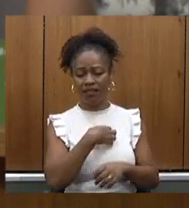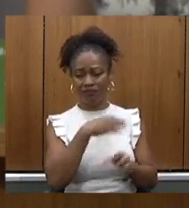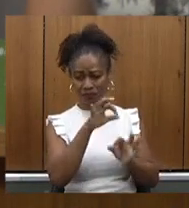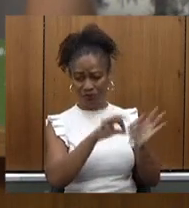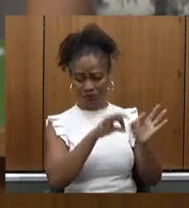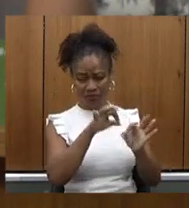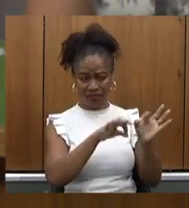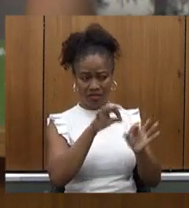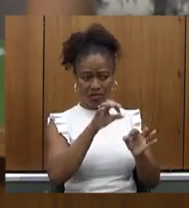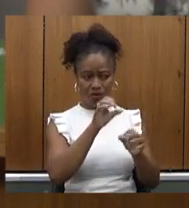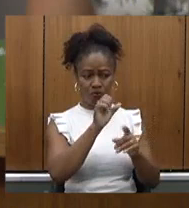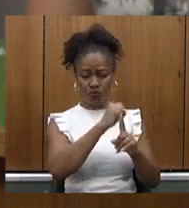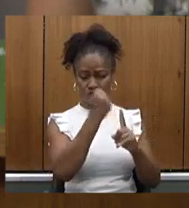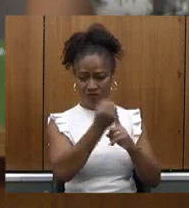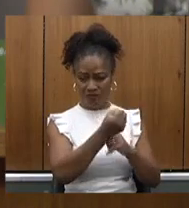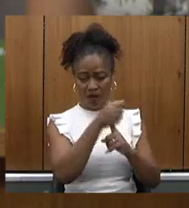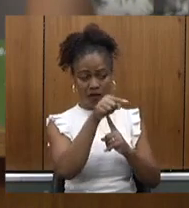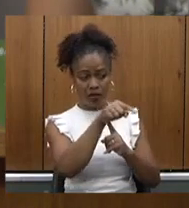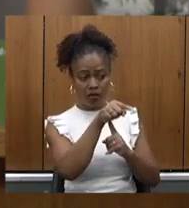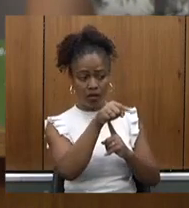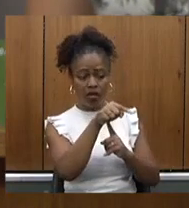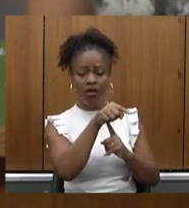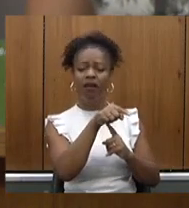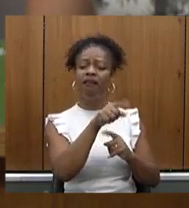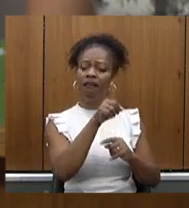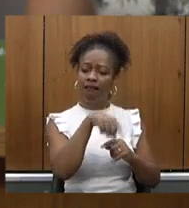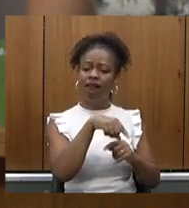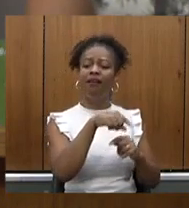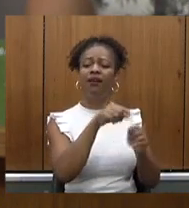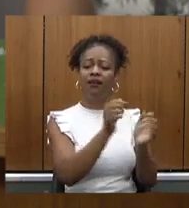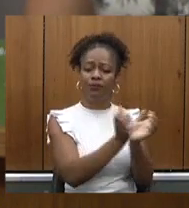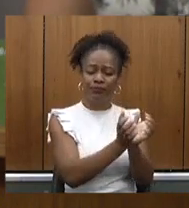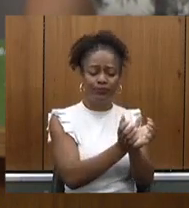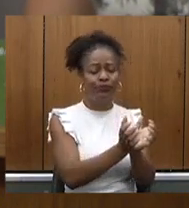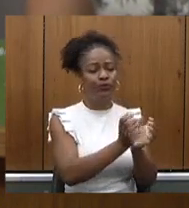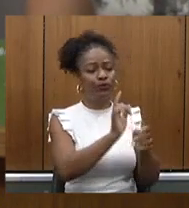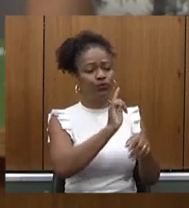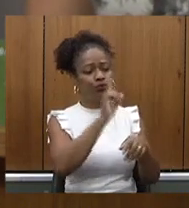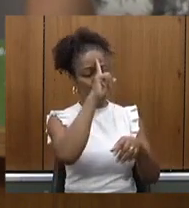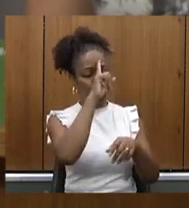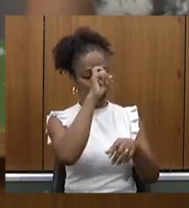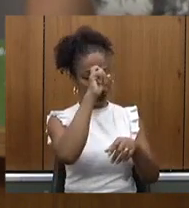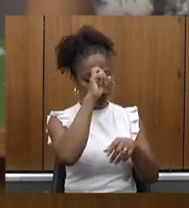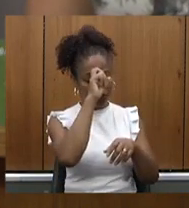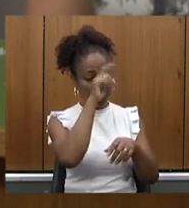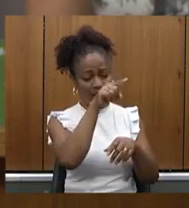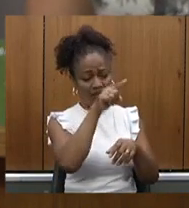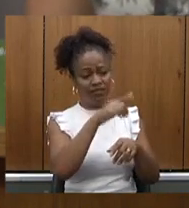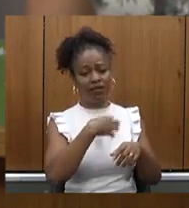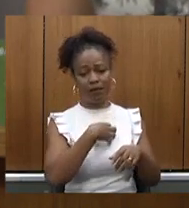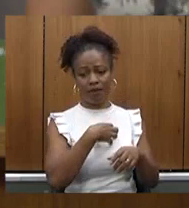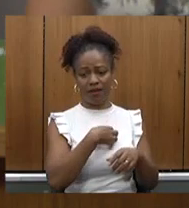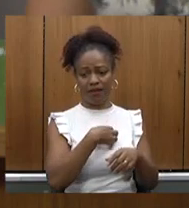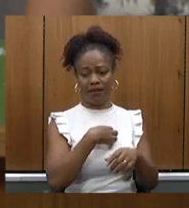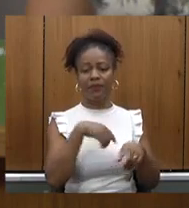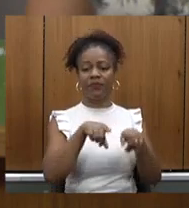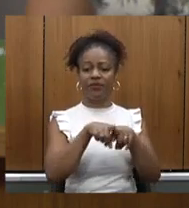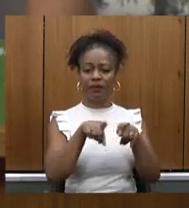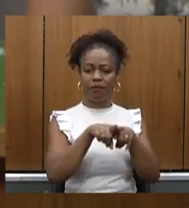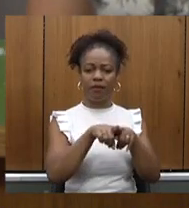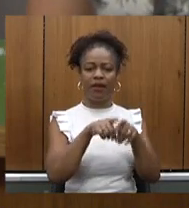faz parte da gestão dos hospitais aí da Bahia até o setor de imagem que eu sou